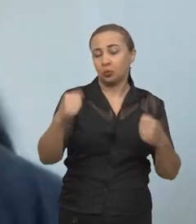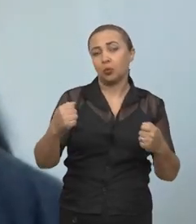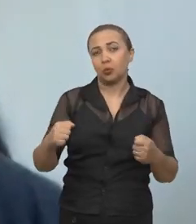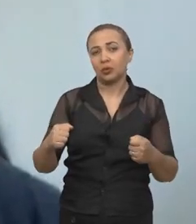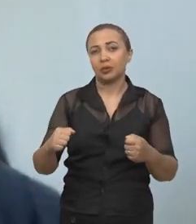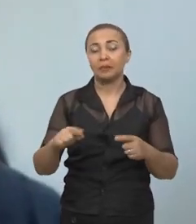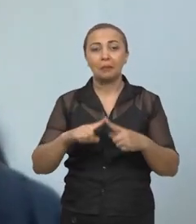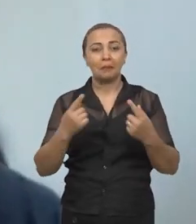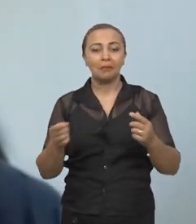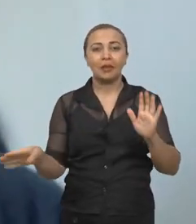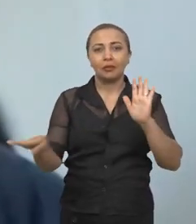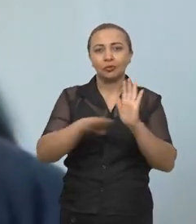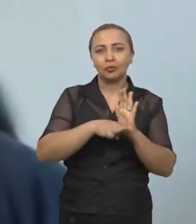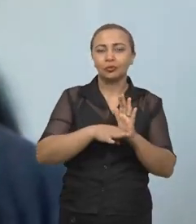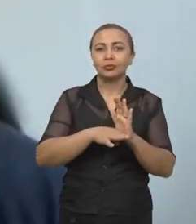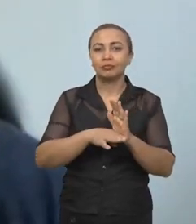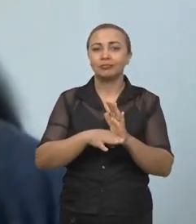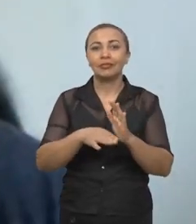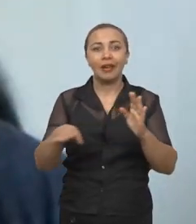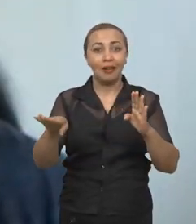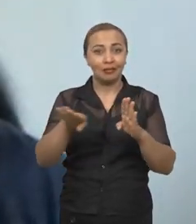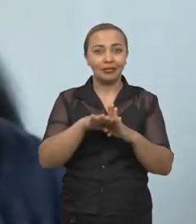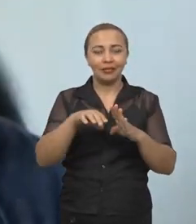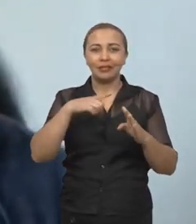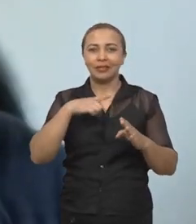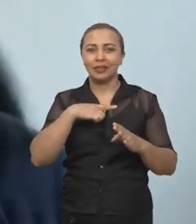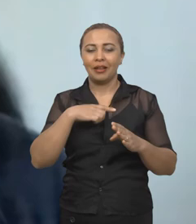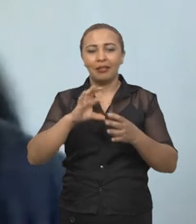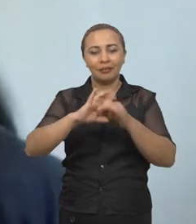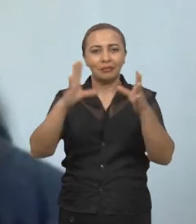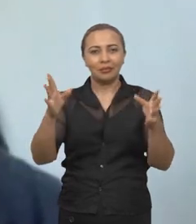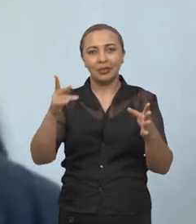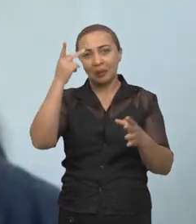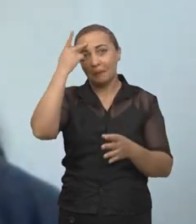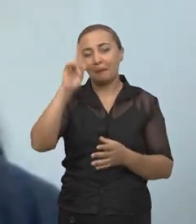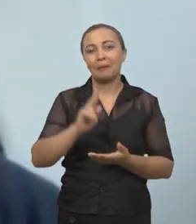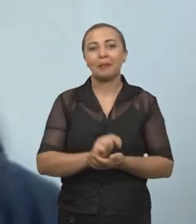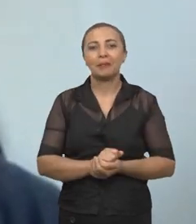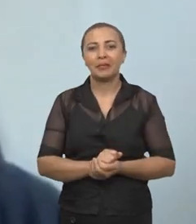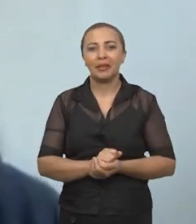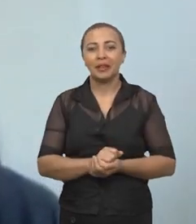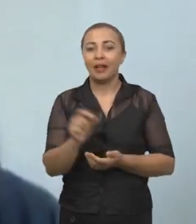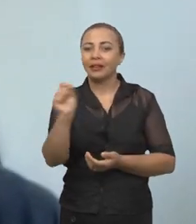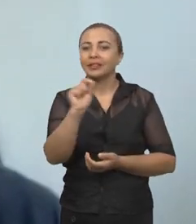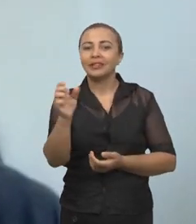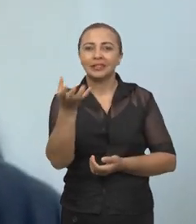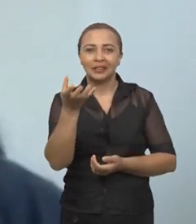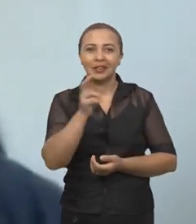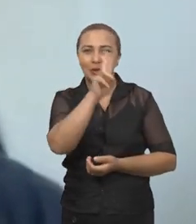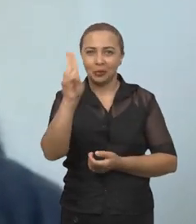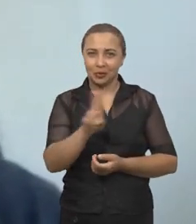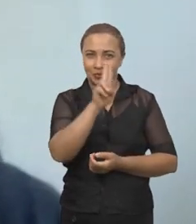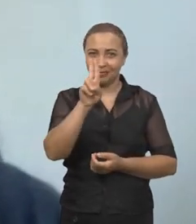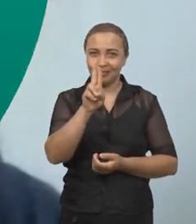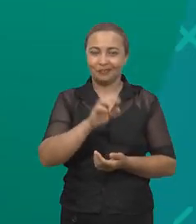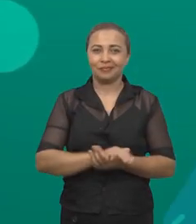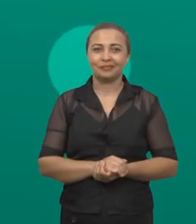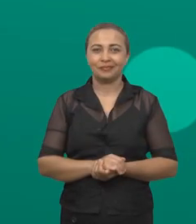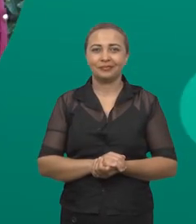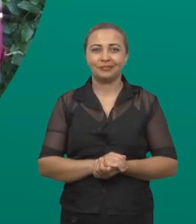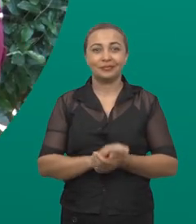ideia é que, pelo menos, chegue em uma fase de validar e deixar disponível para quem quiser utilizar.